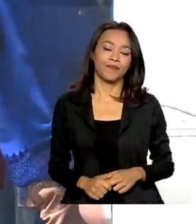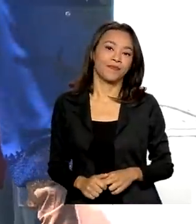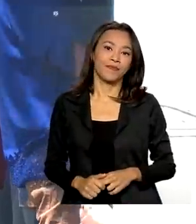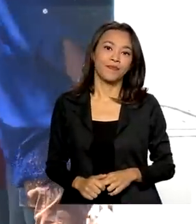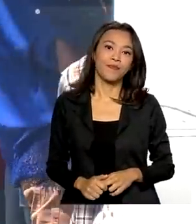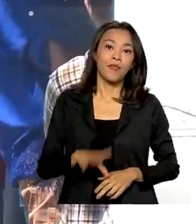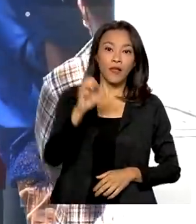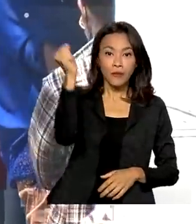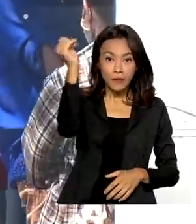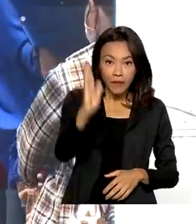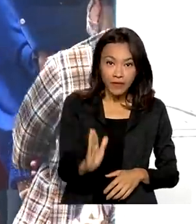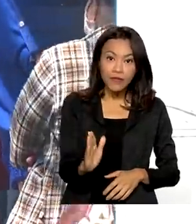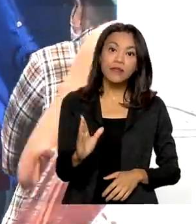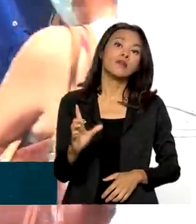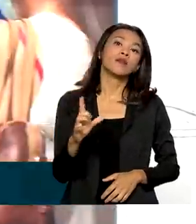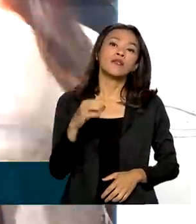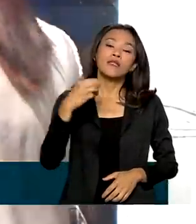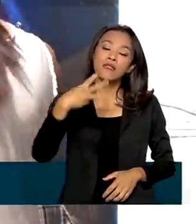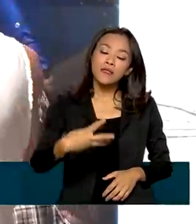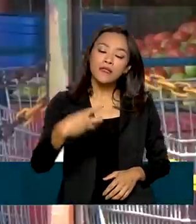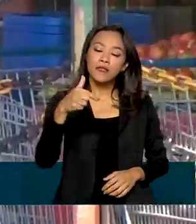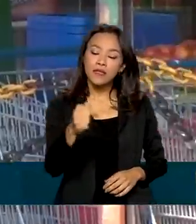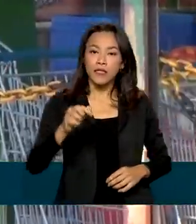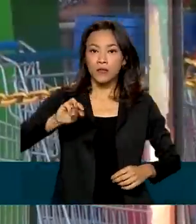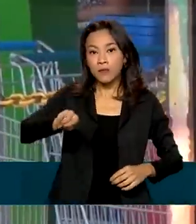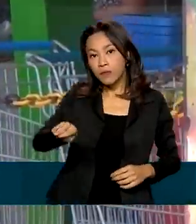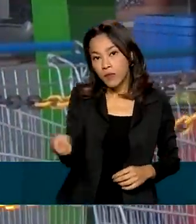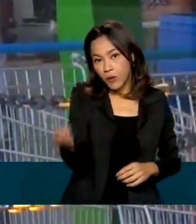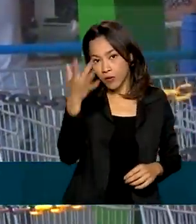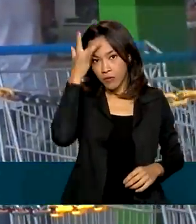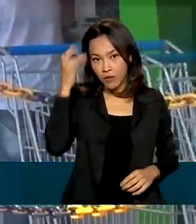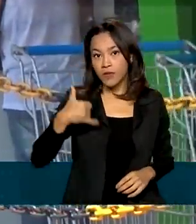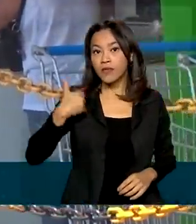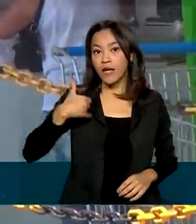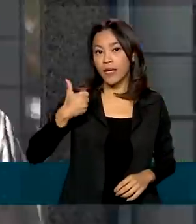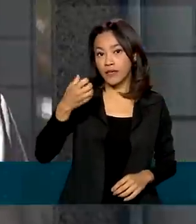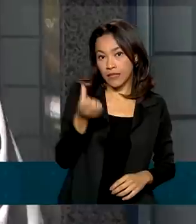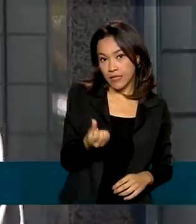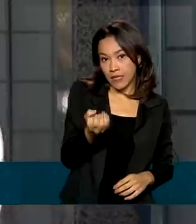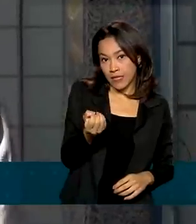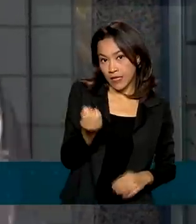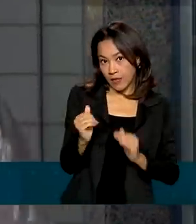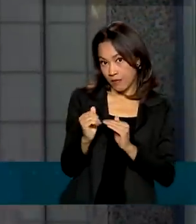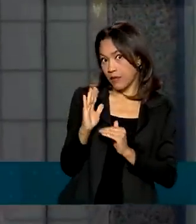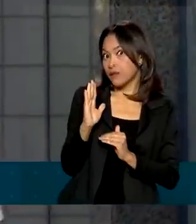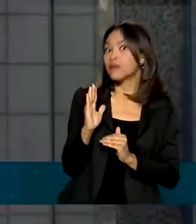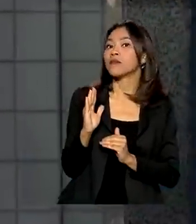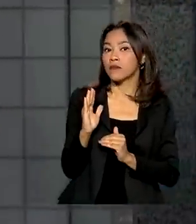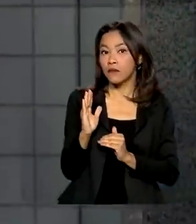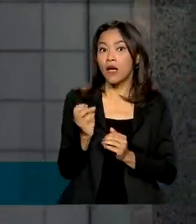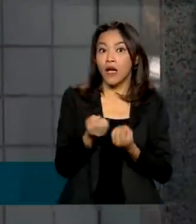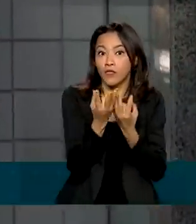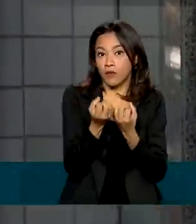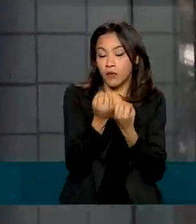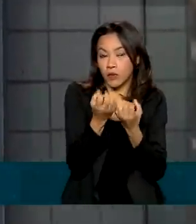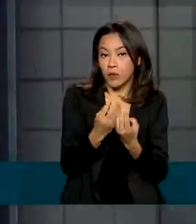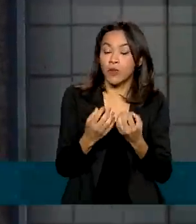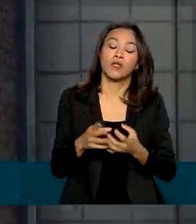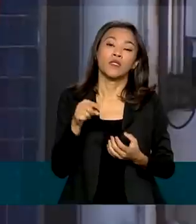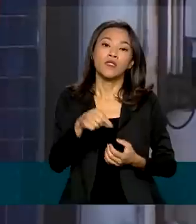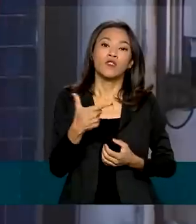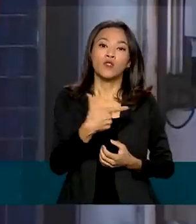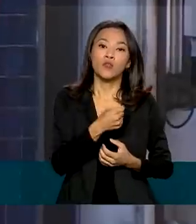No Brasil, cerca de 37 milhões de pessoas têm 60 anos ou mais. Os dados de 2021 são do